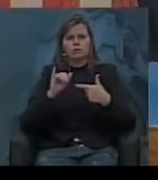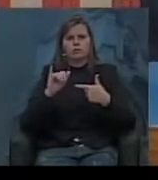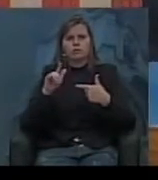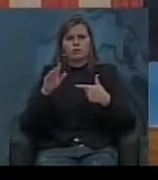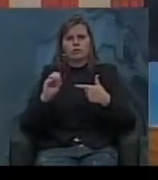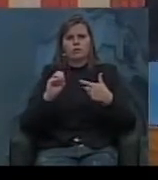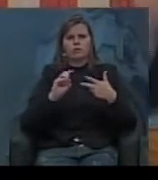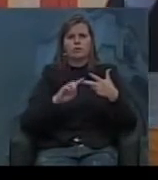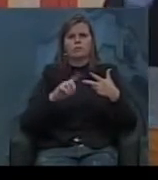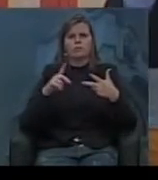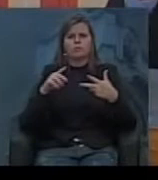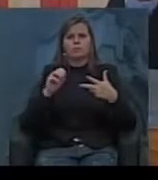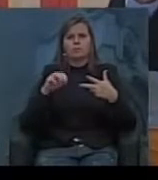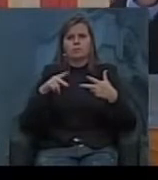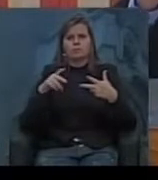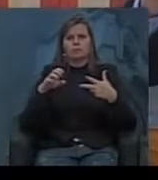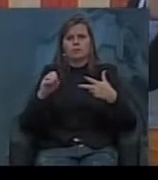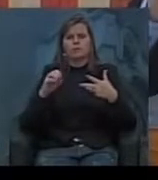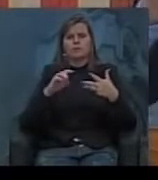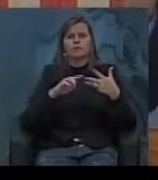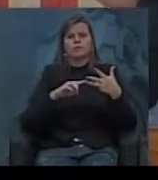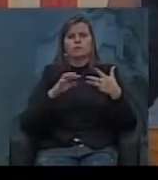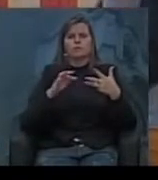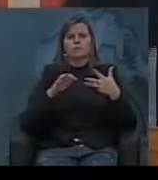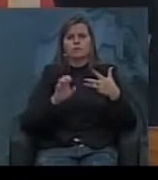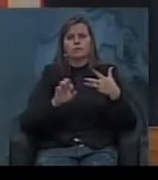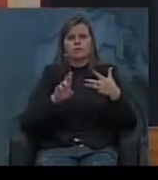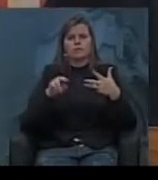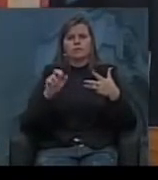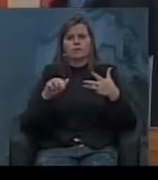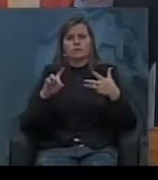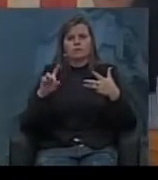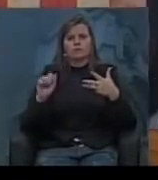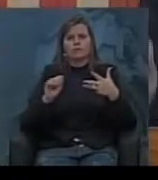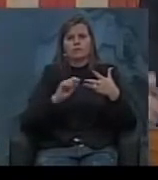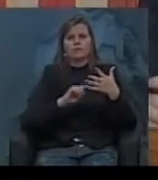depois secretário Pompeu, depois Fernanda, depois Goulart.